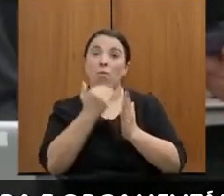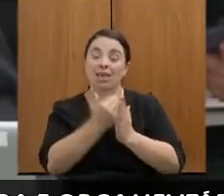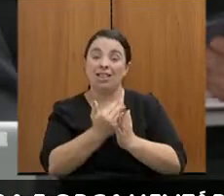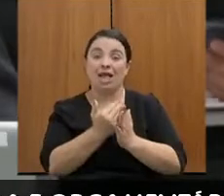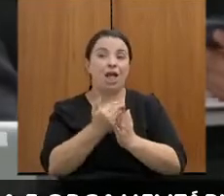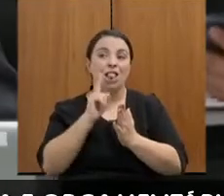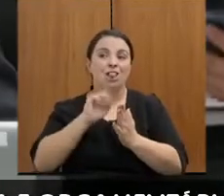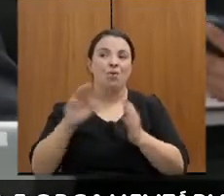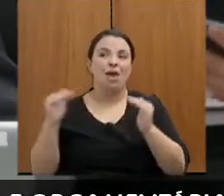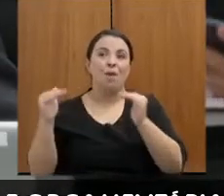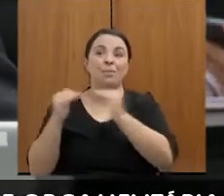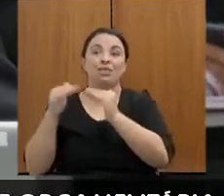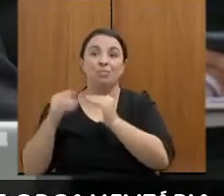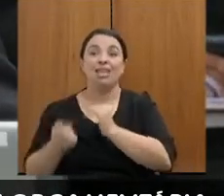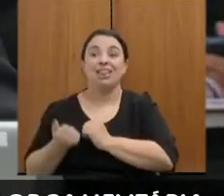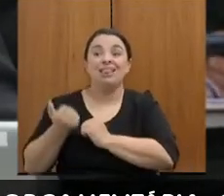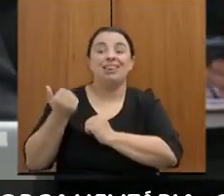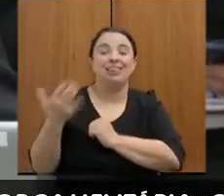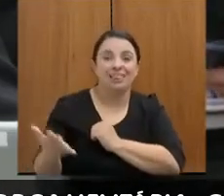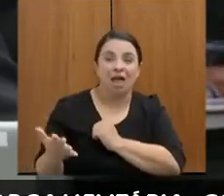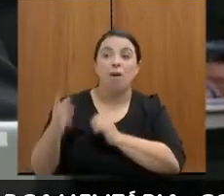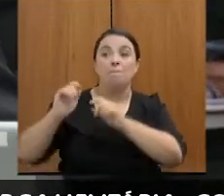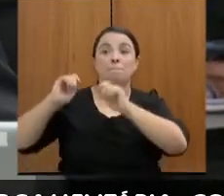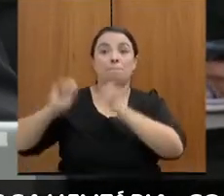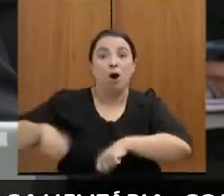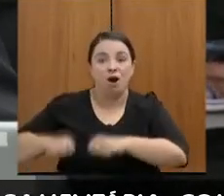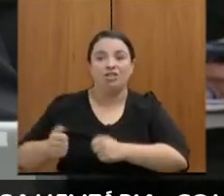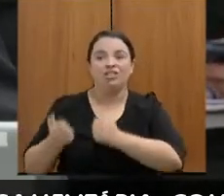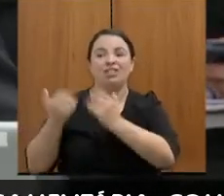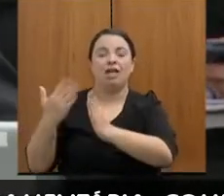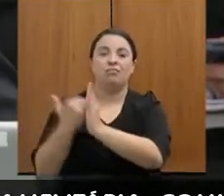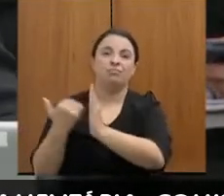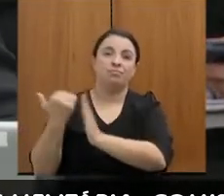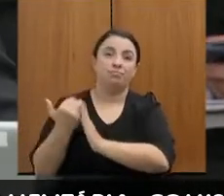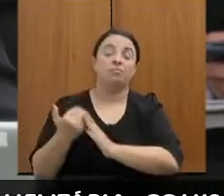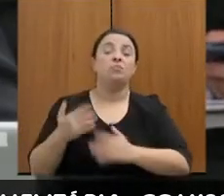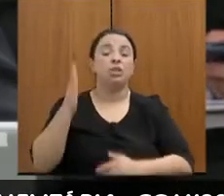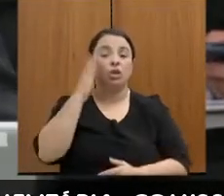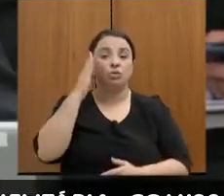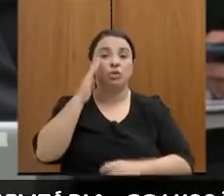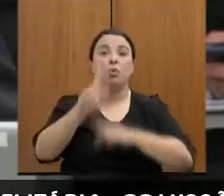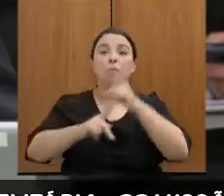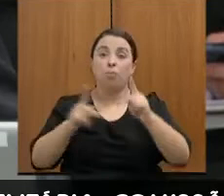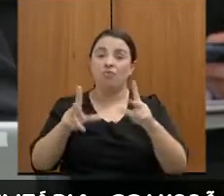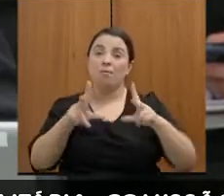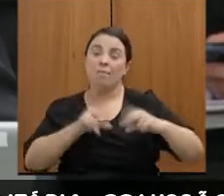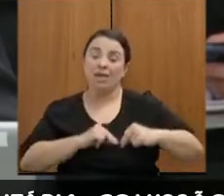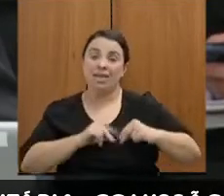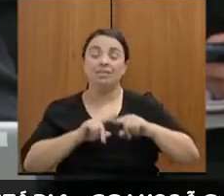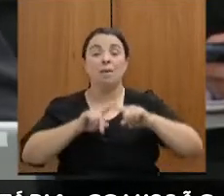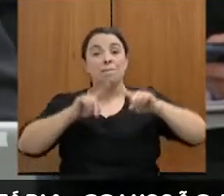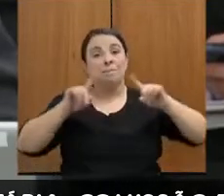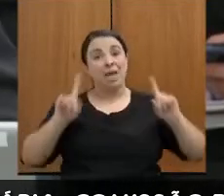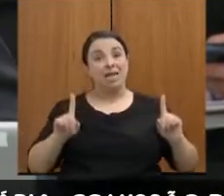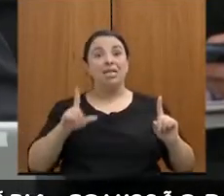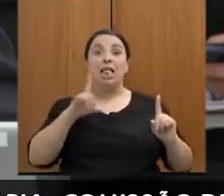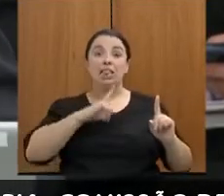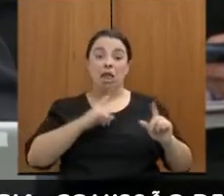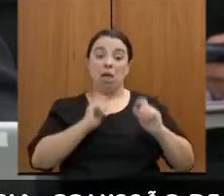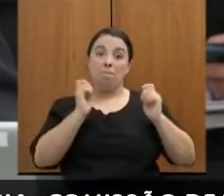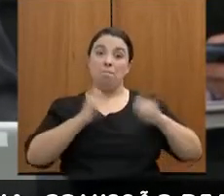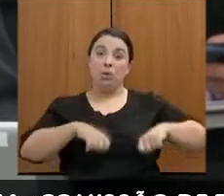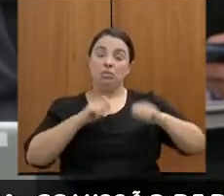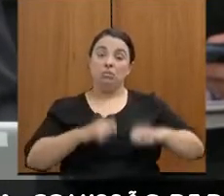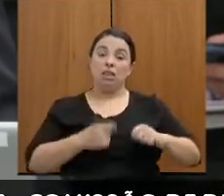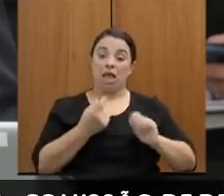sim, a vê baixos salários que o nosso povo merecia mais, mas merecer é uma coisa, ter condições de dar é